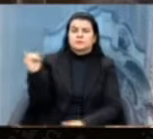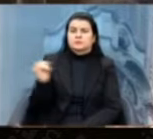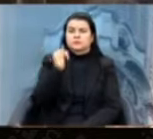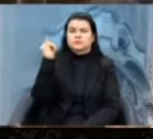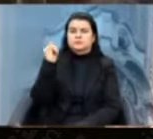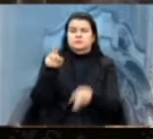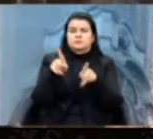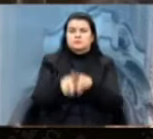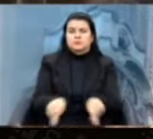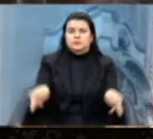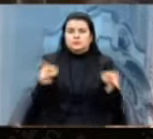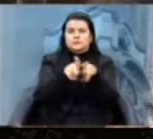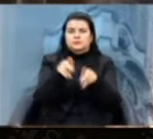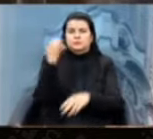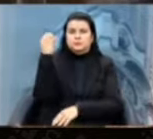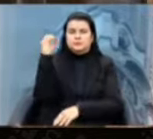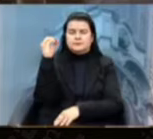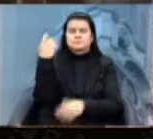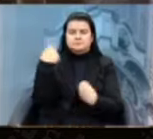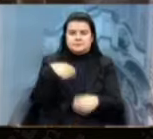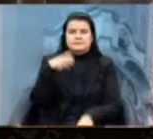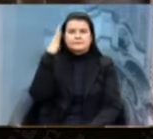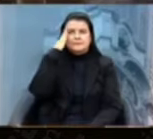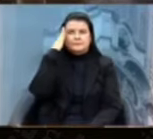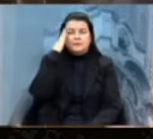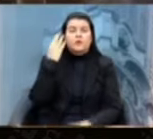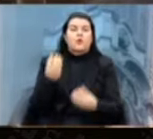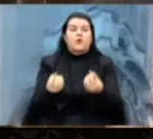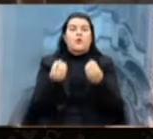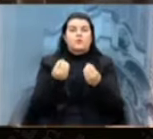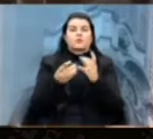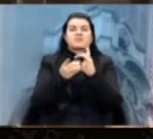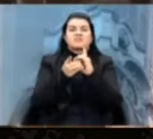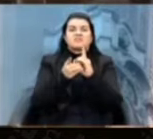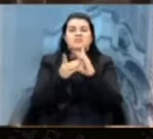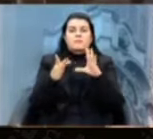Alegre saiba como morre a democracia.